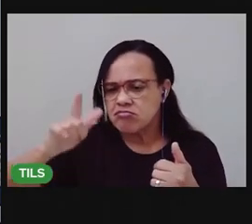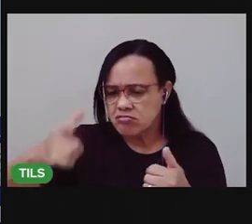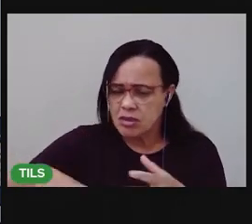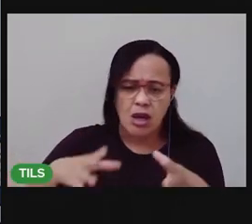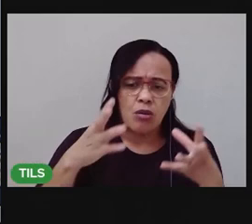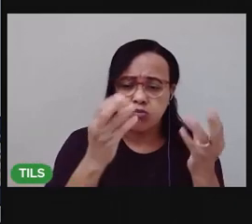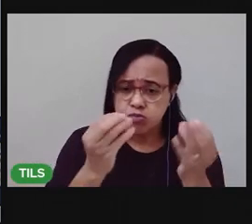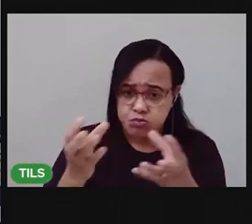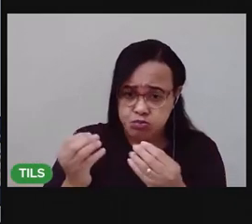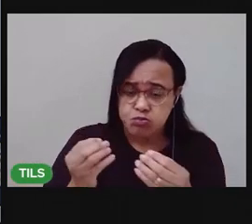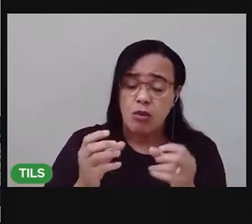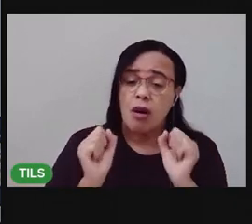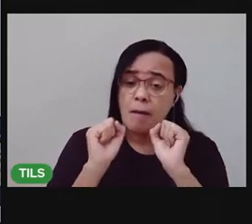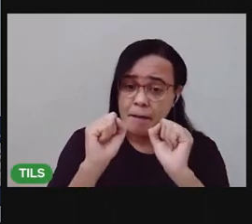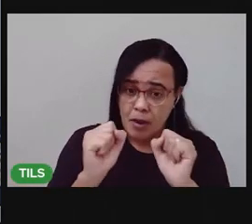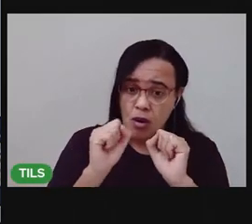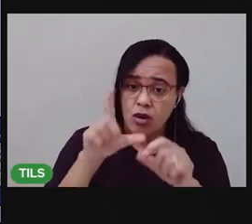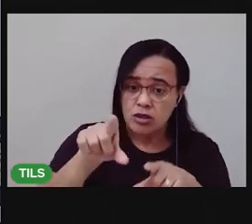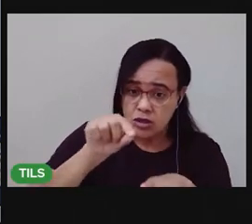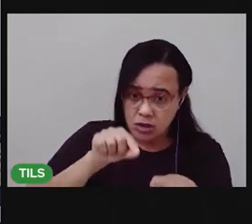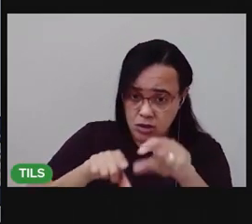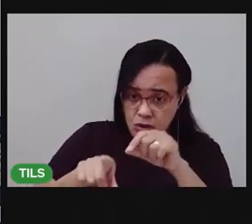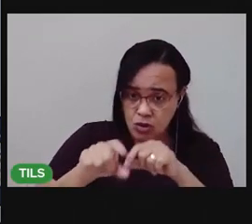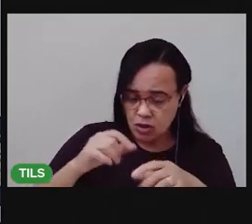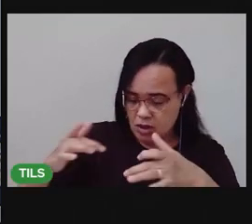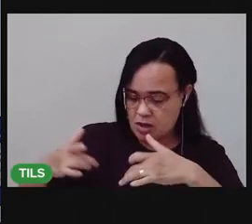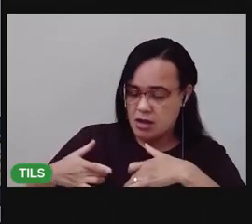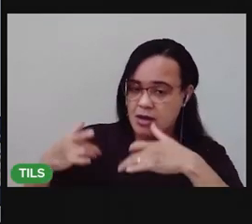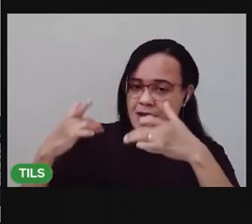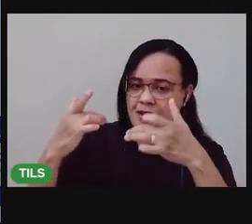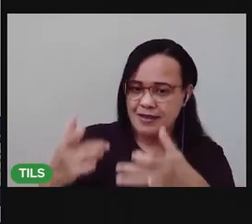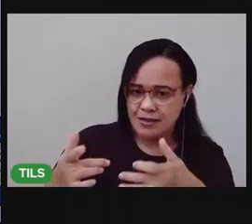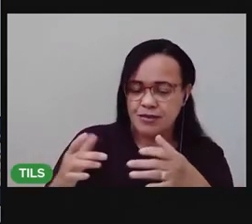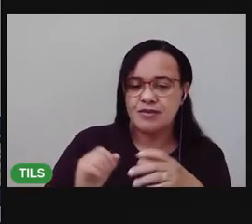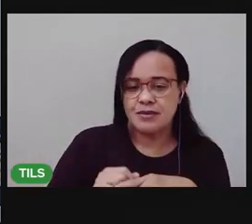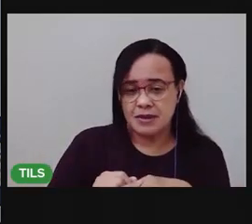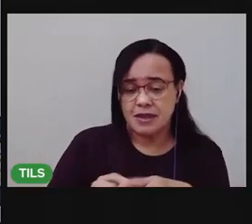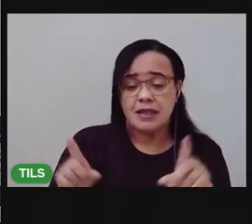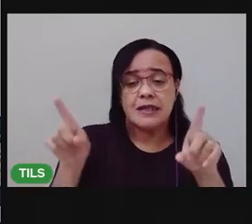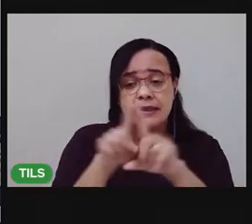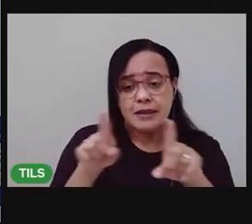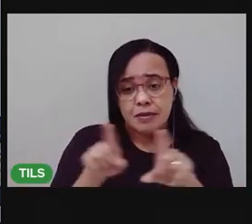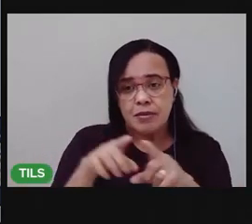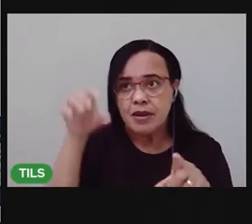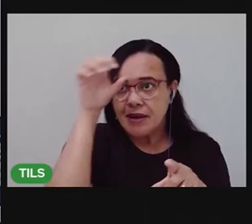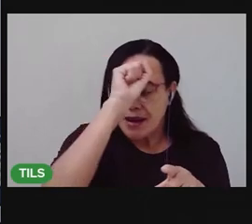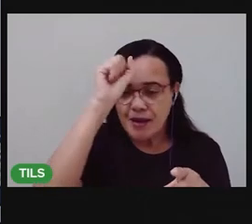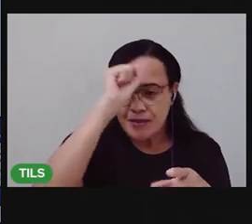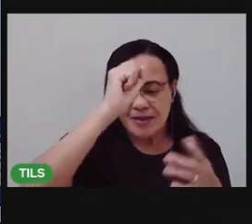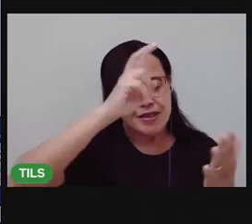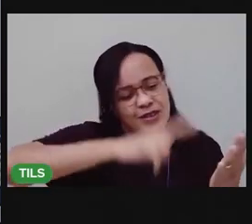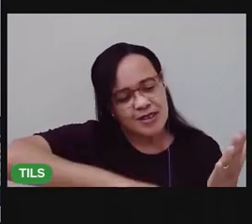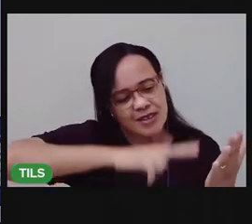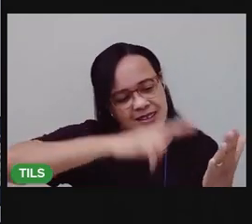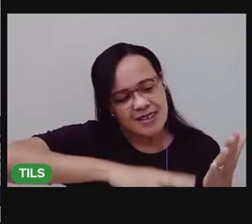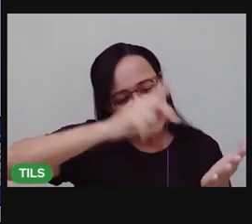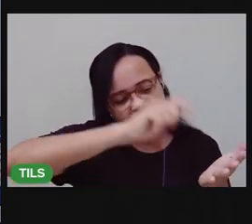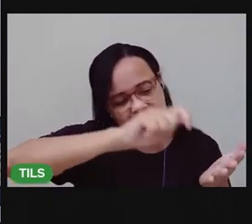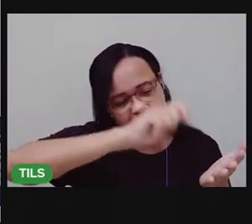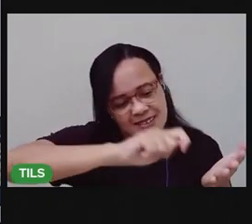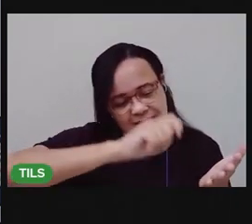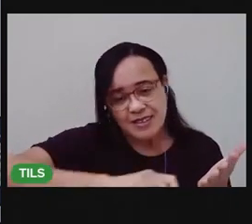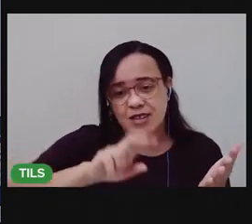a ler e a escrever. A reconhecer o som de alguns nomes de brinquedos. Como